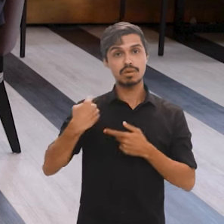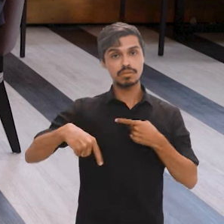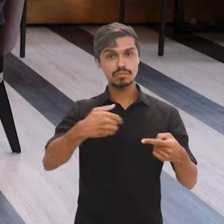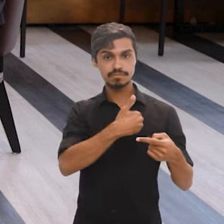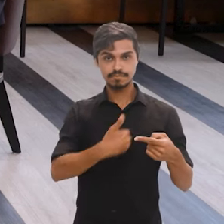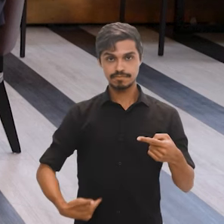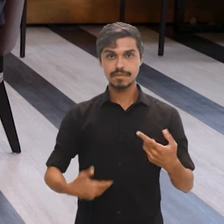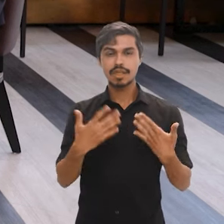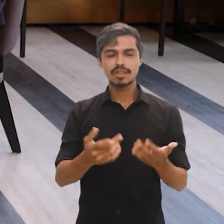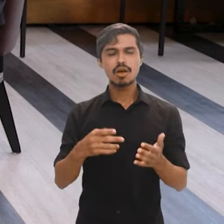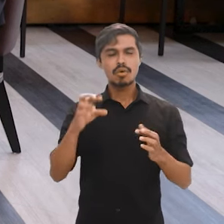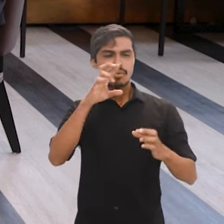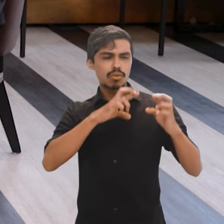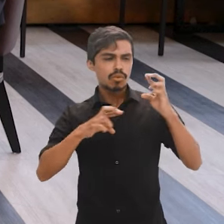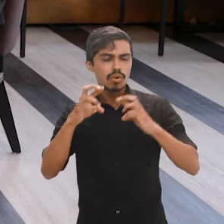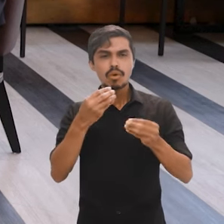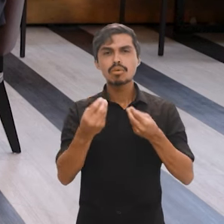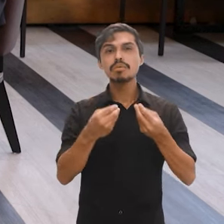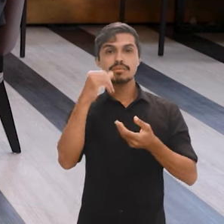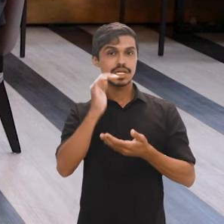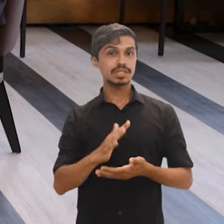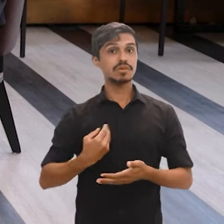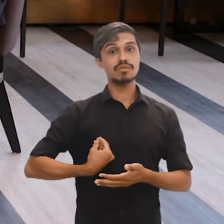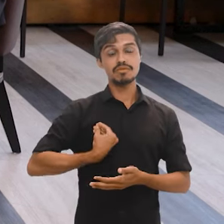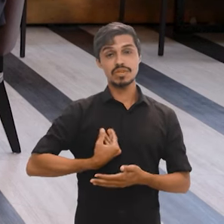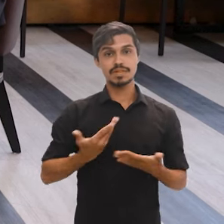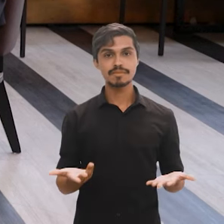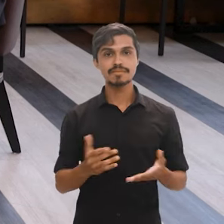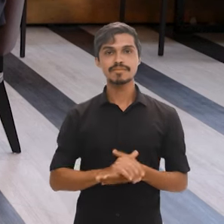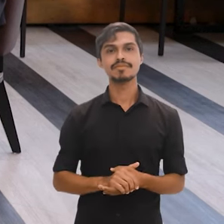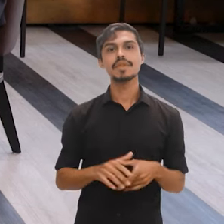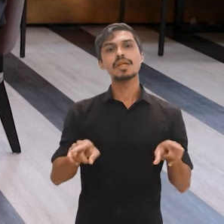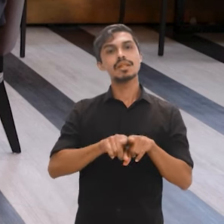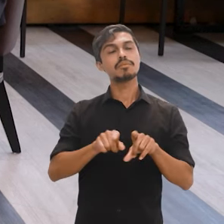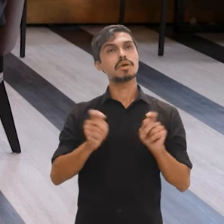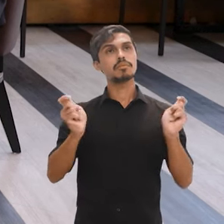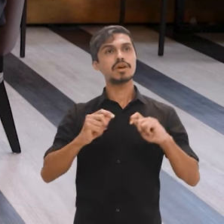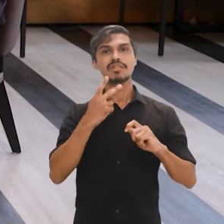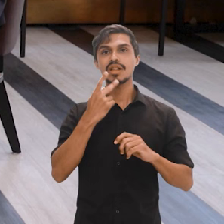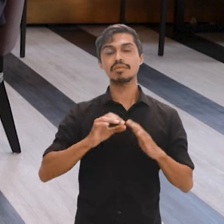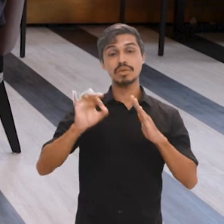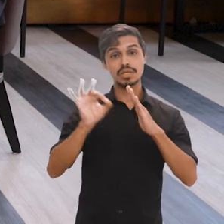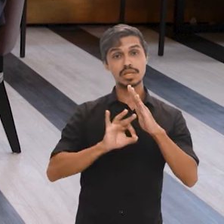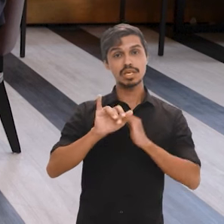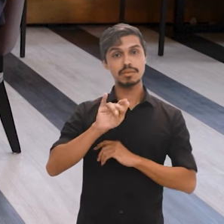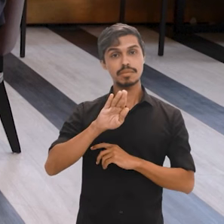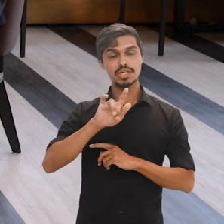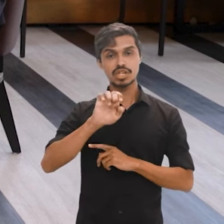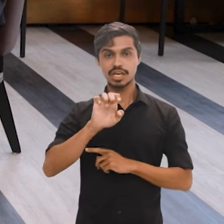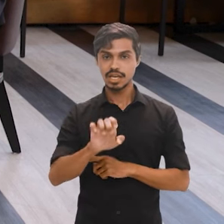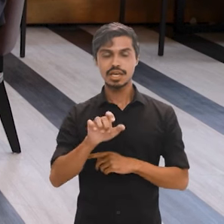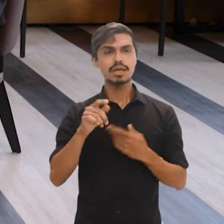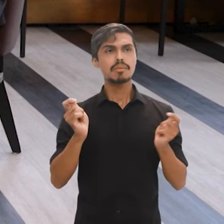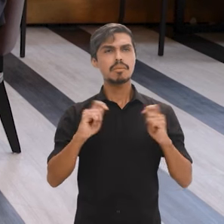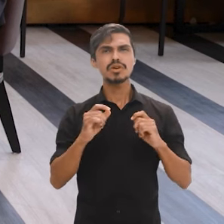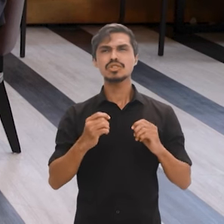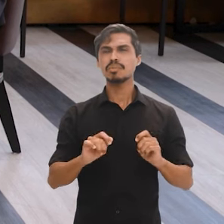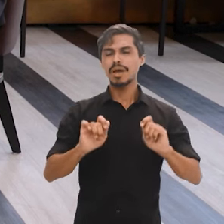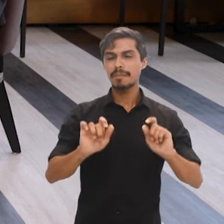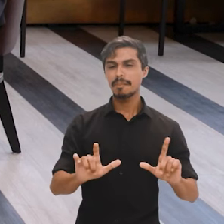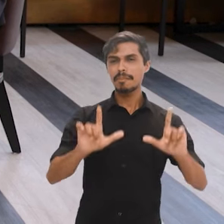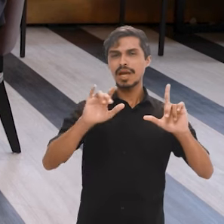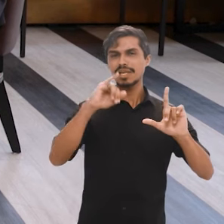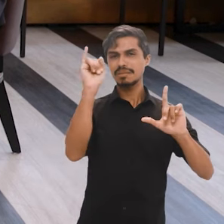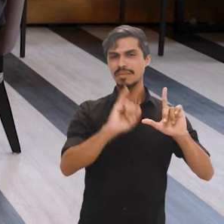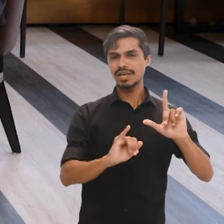públicas, de monitorar como o Brasil está indo. E também podemos dizer que o IBGE traça uma espécie de cartão postal